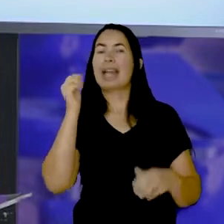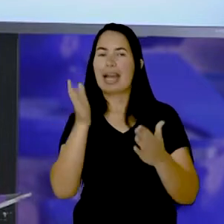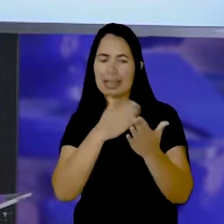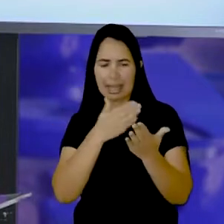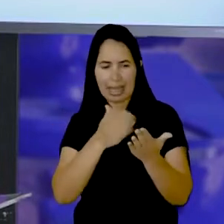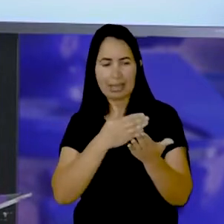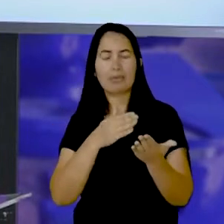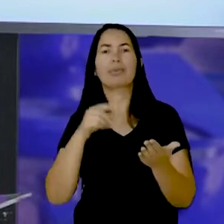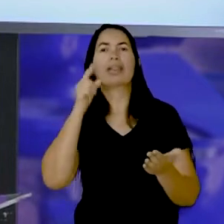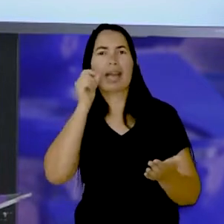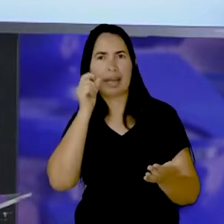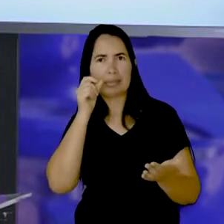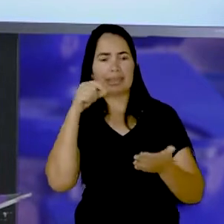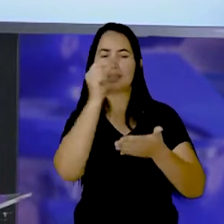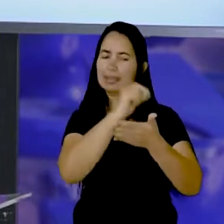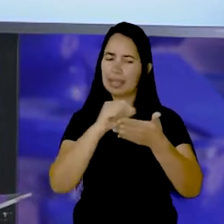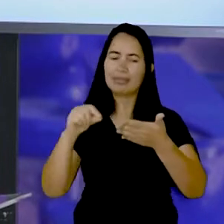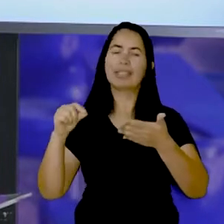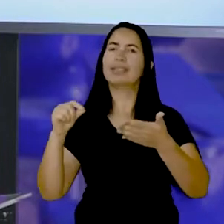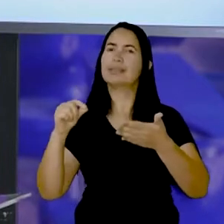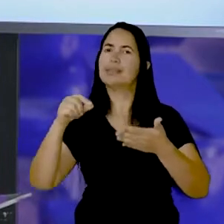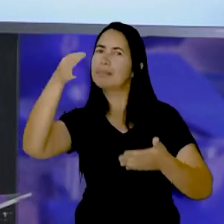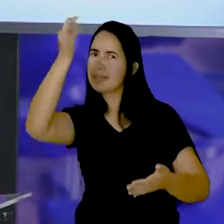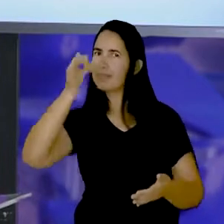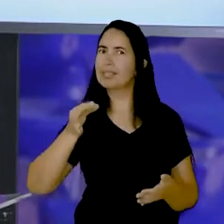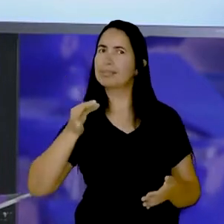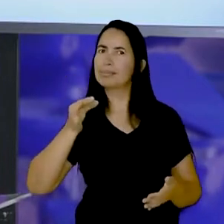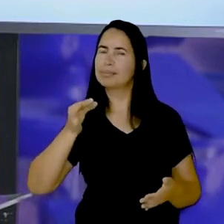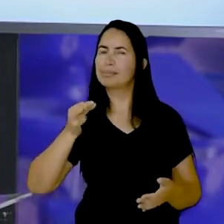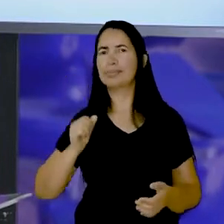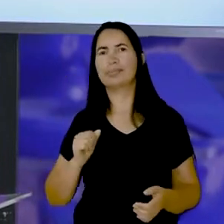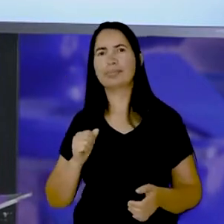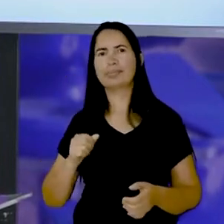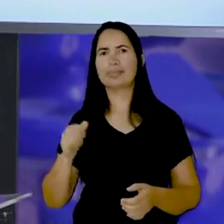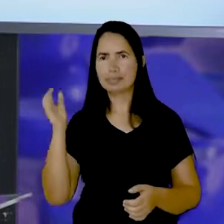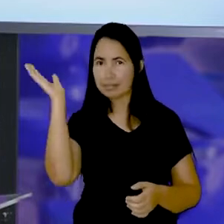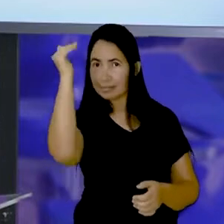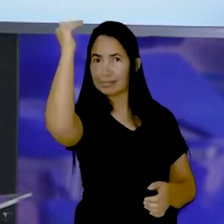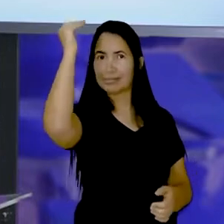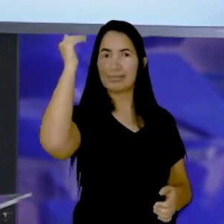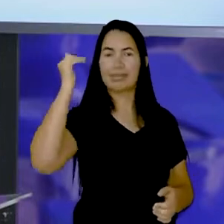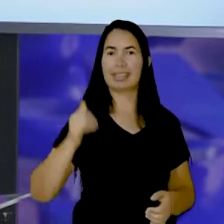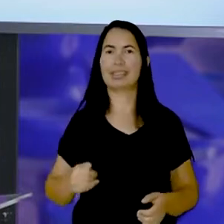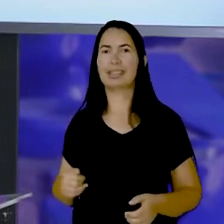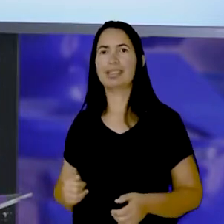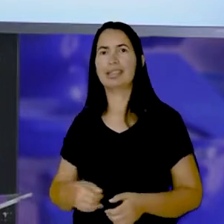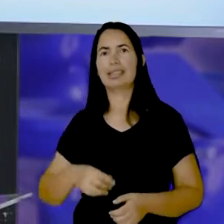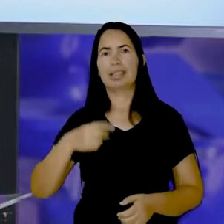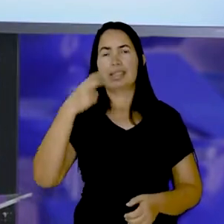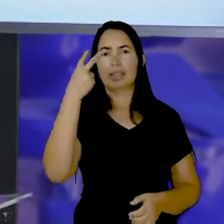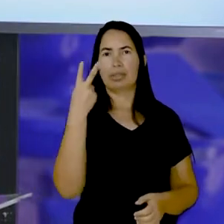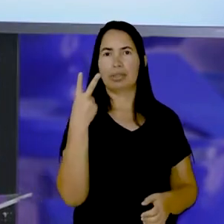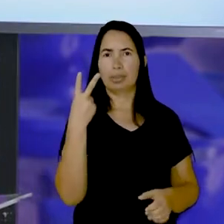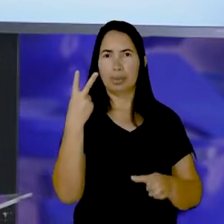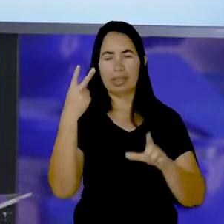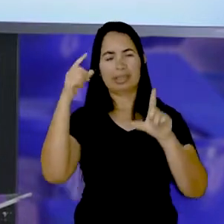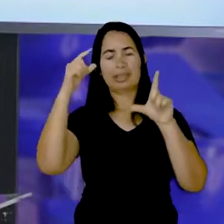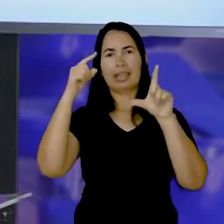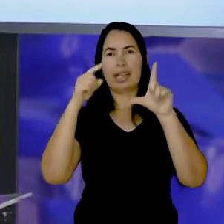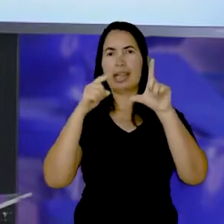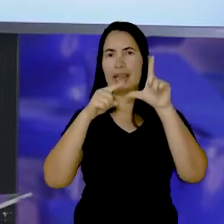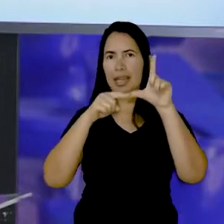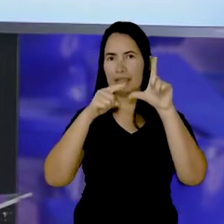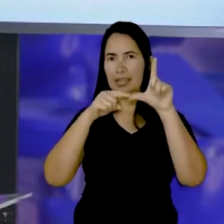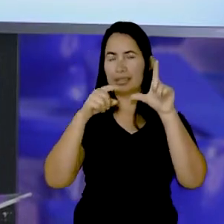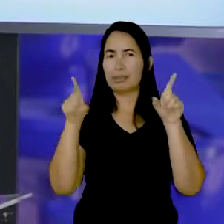Fazendo as anotações Perfeito? Então vamos lá Vamos nessa Nas duas letras de canção Que nós vimos